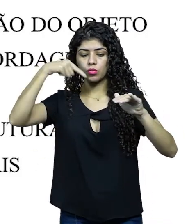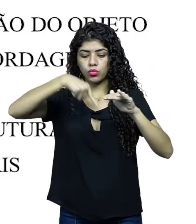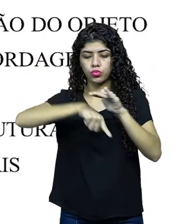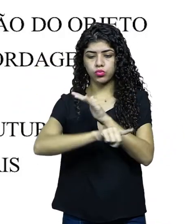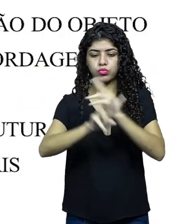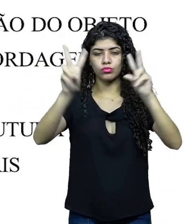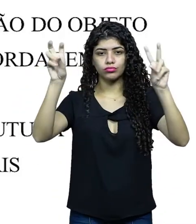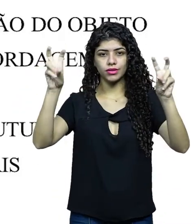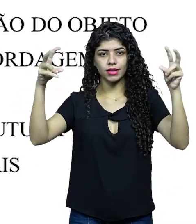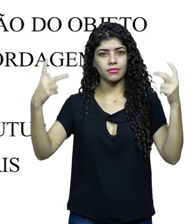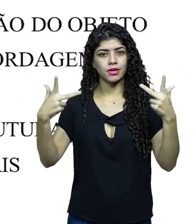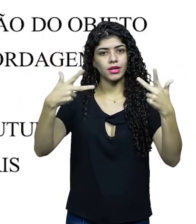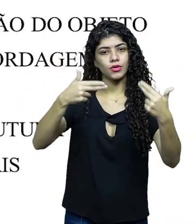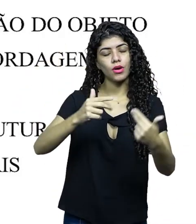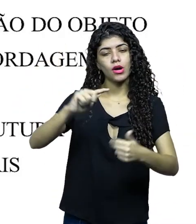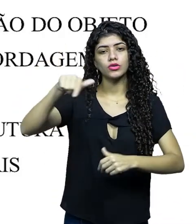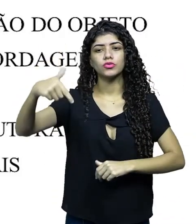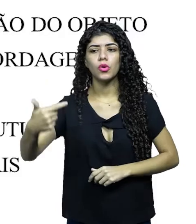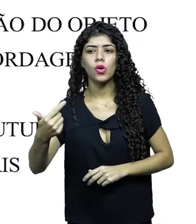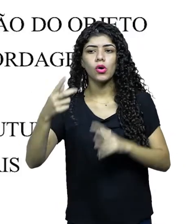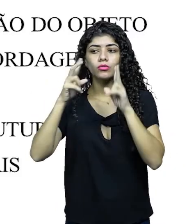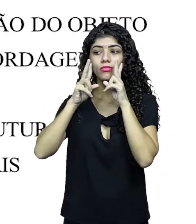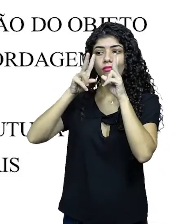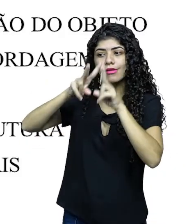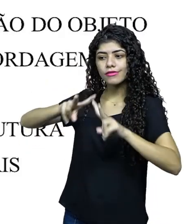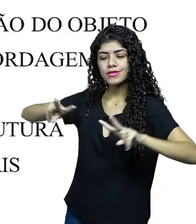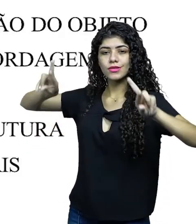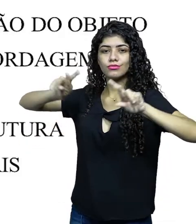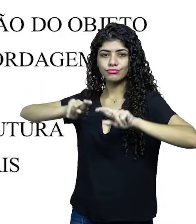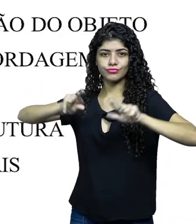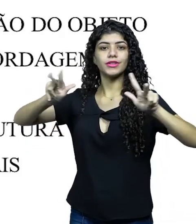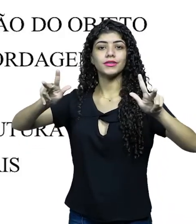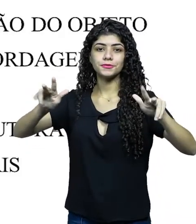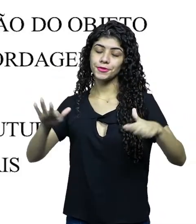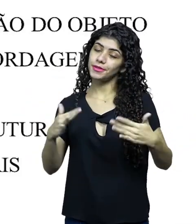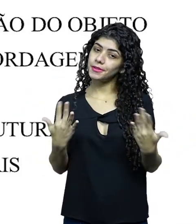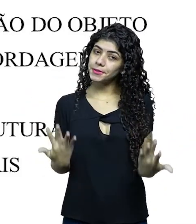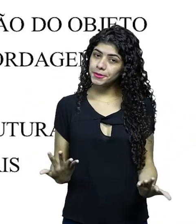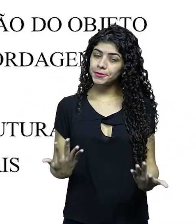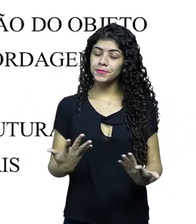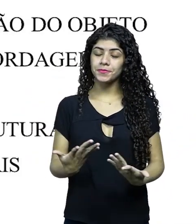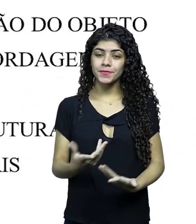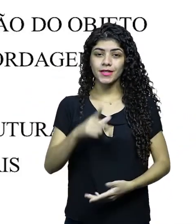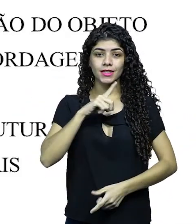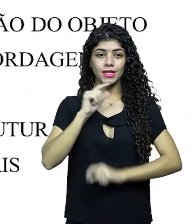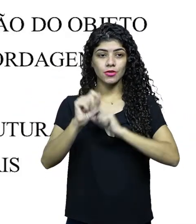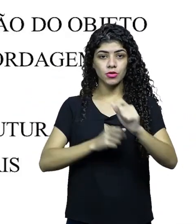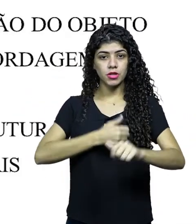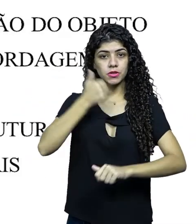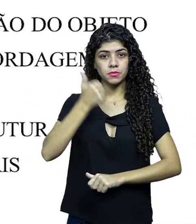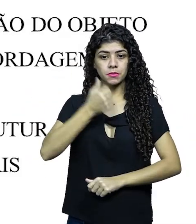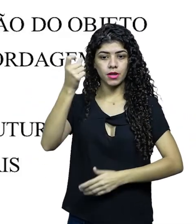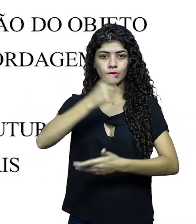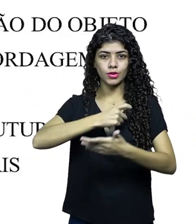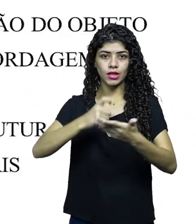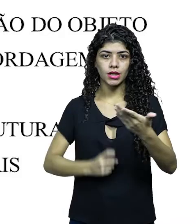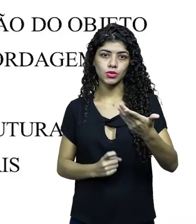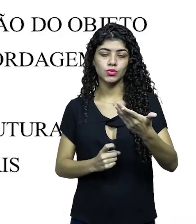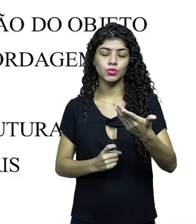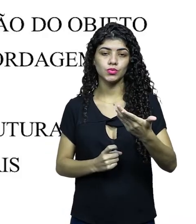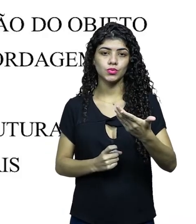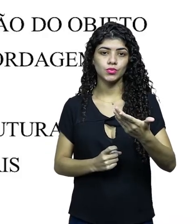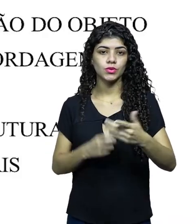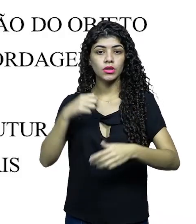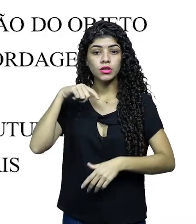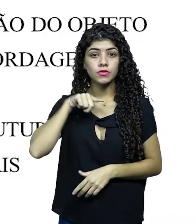você pode explorar um mesmo objeto de um ponto de vista completamente diferente. E é aí que entra